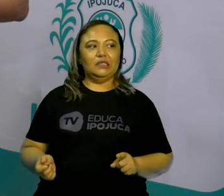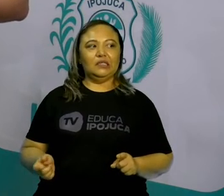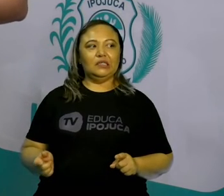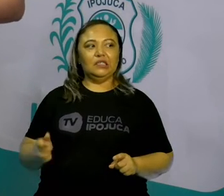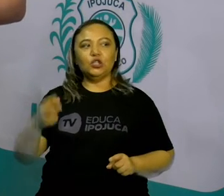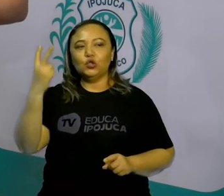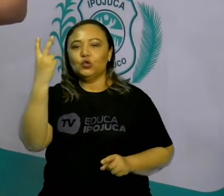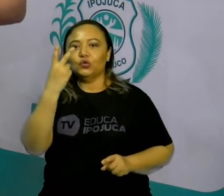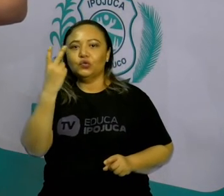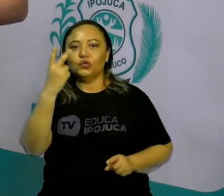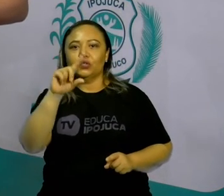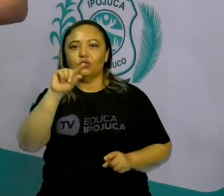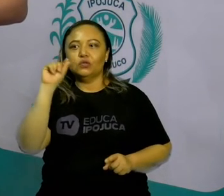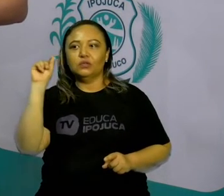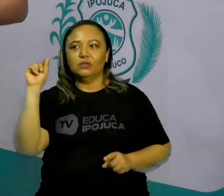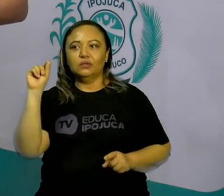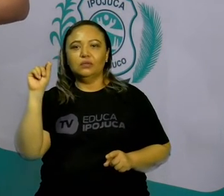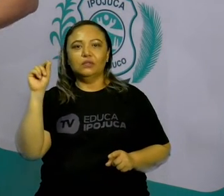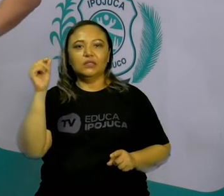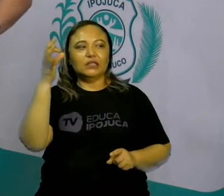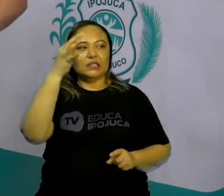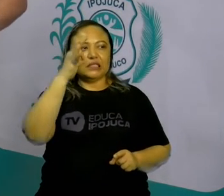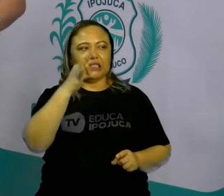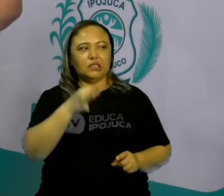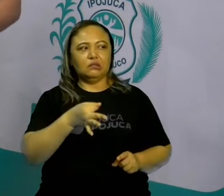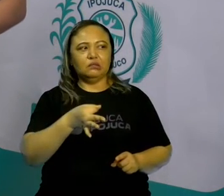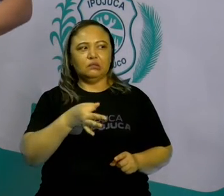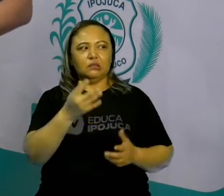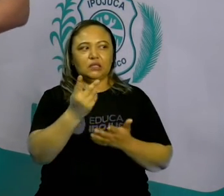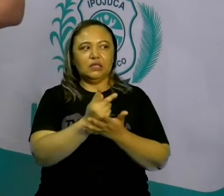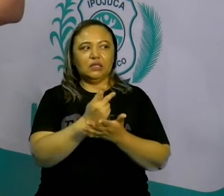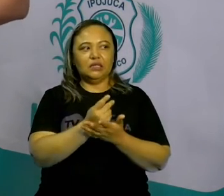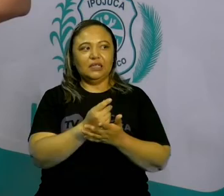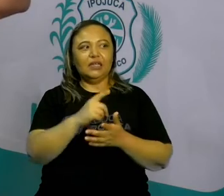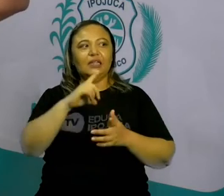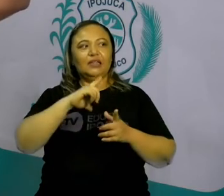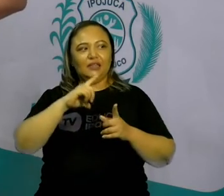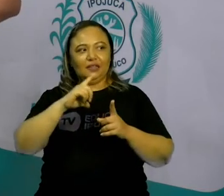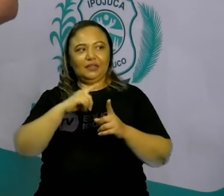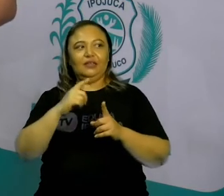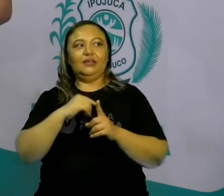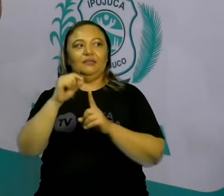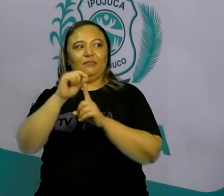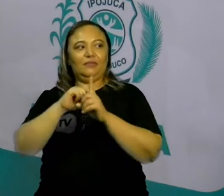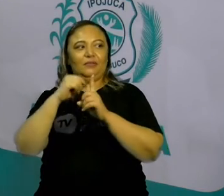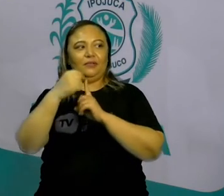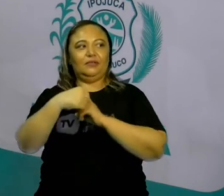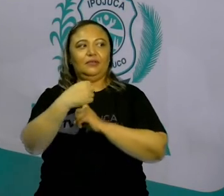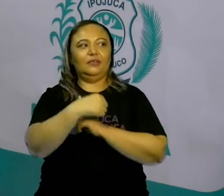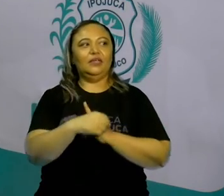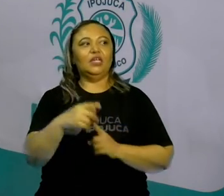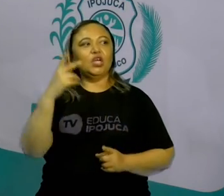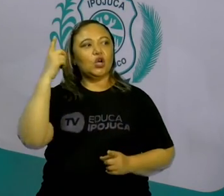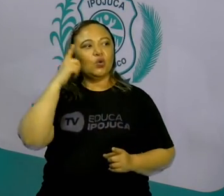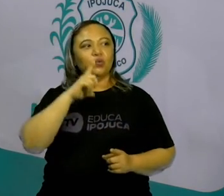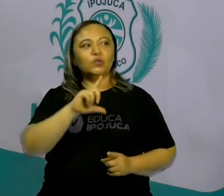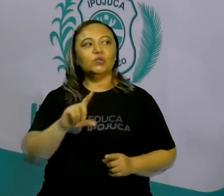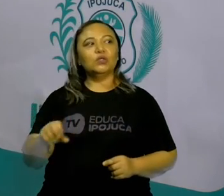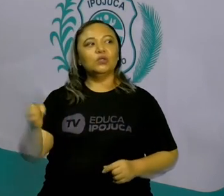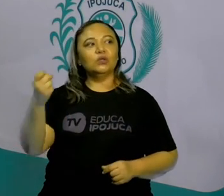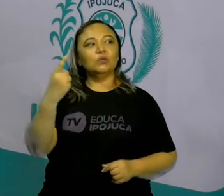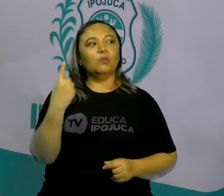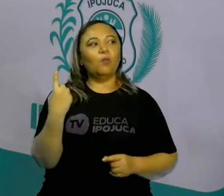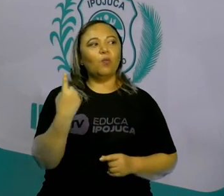Número dois. E aí, será que tem banana? Então, Romeu já conseguiu o primeiro ponto.